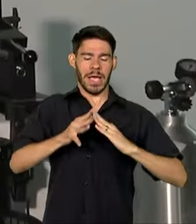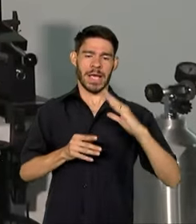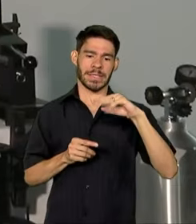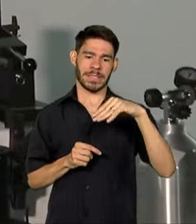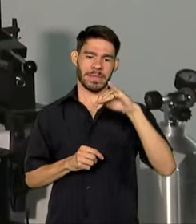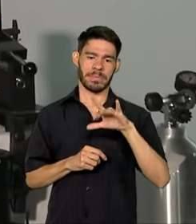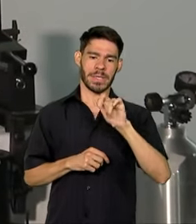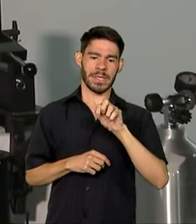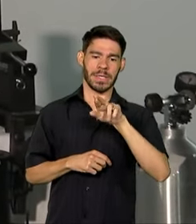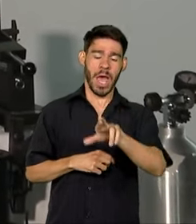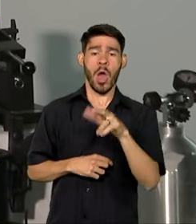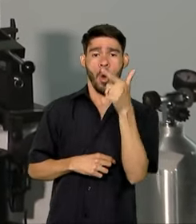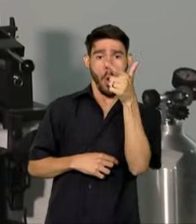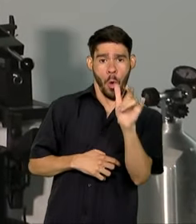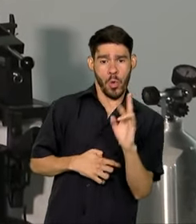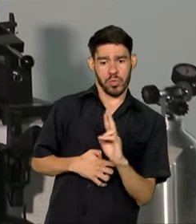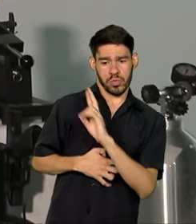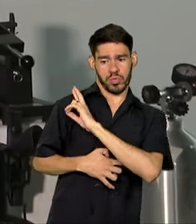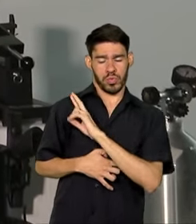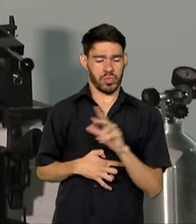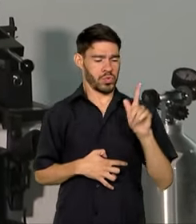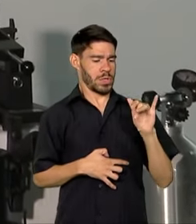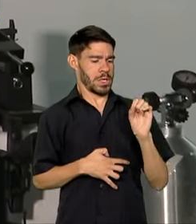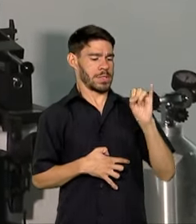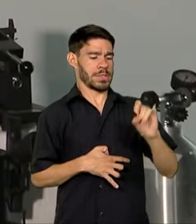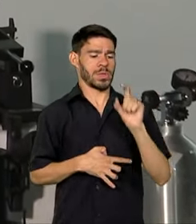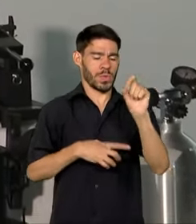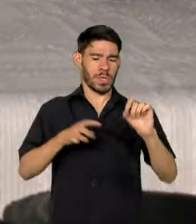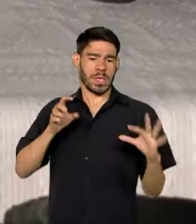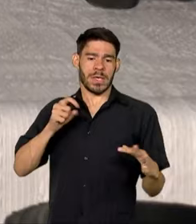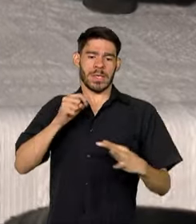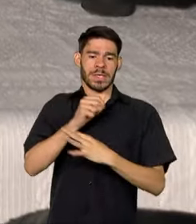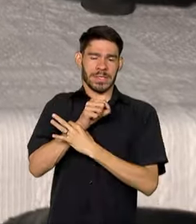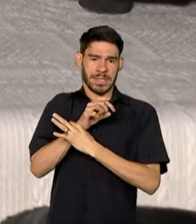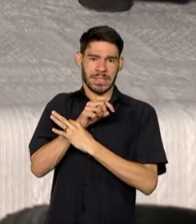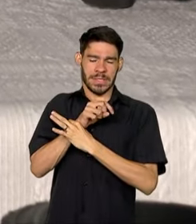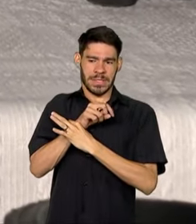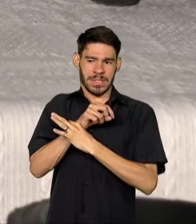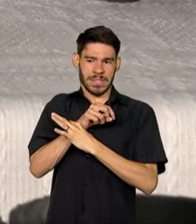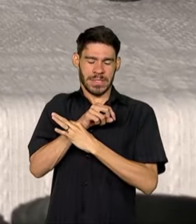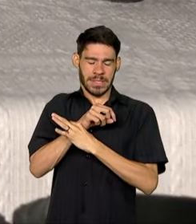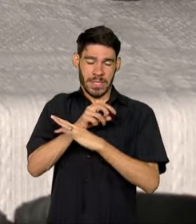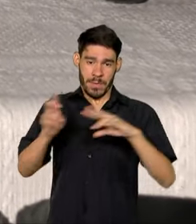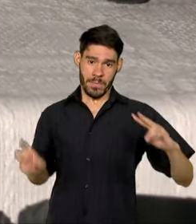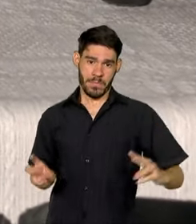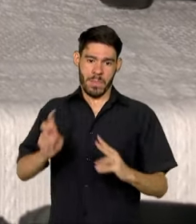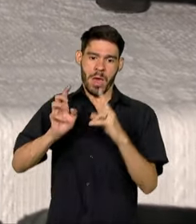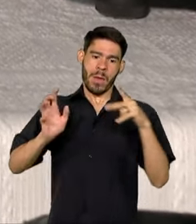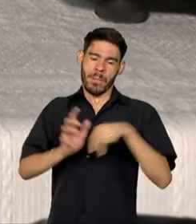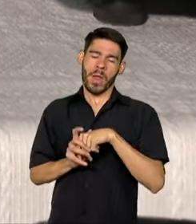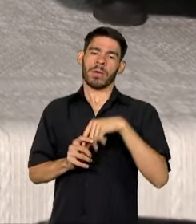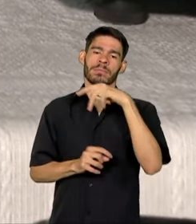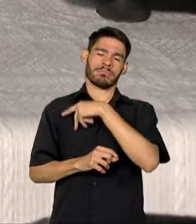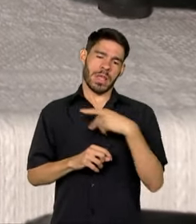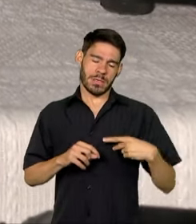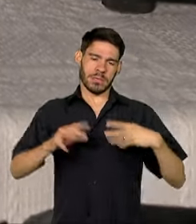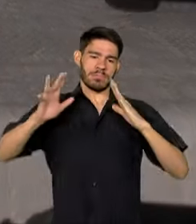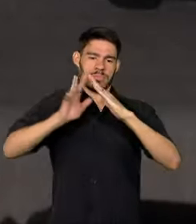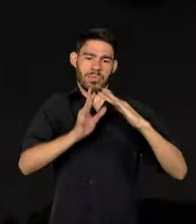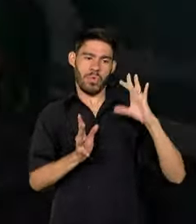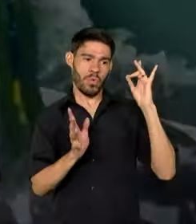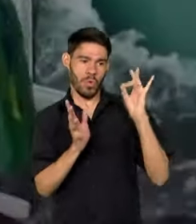Outra responsabilidade do GSI é a segurança dos palácios presidenciais e das residências